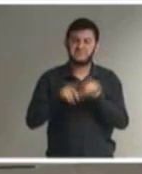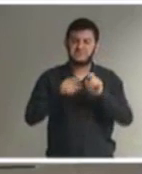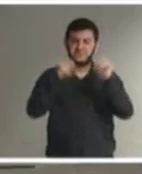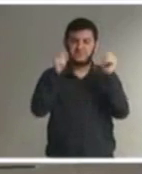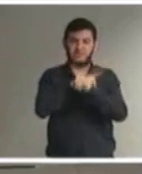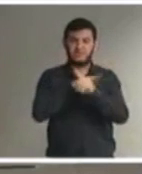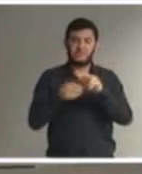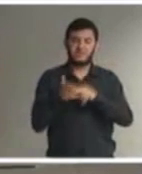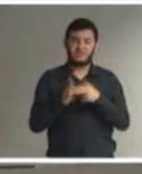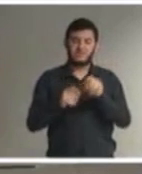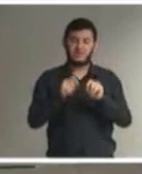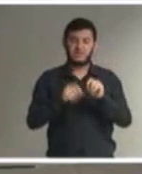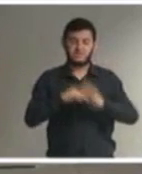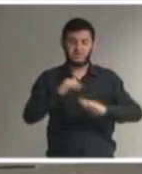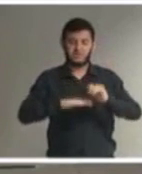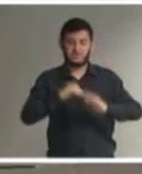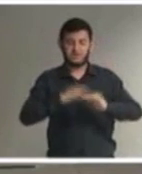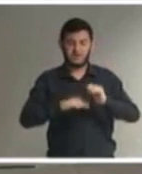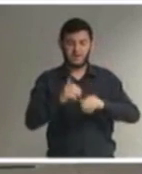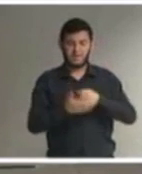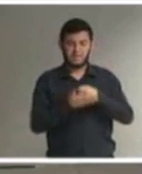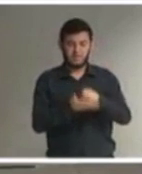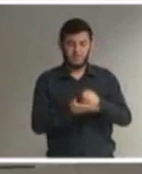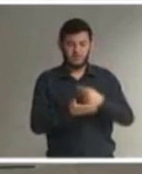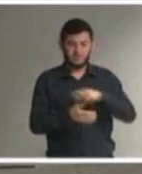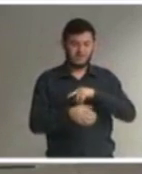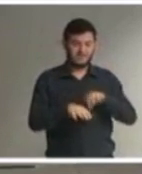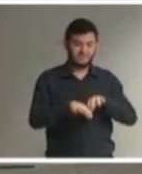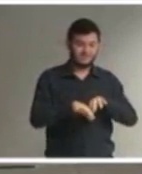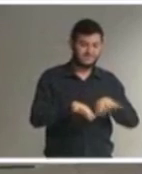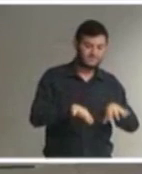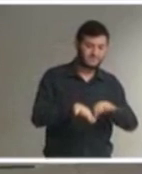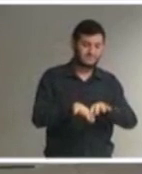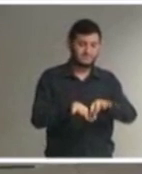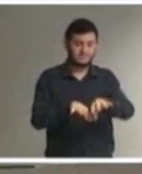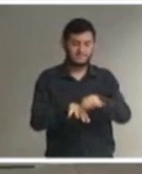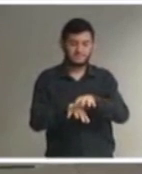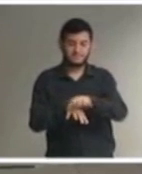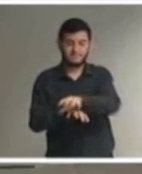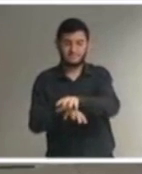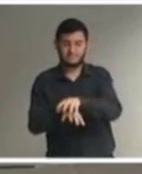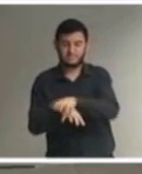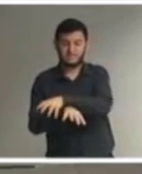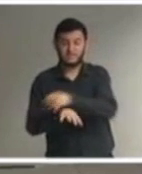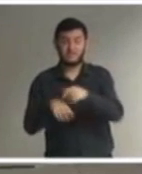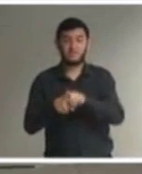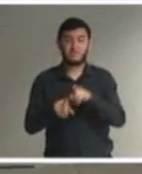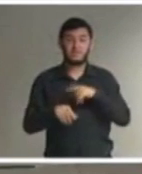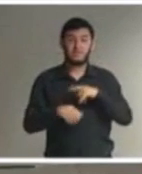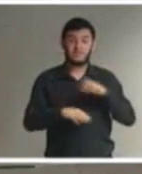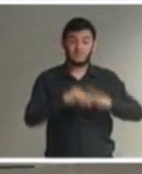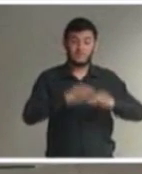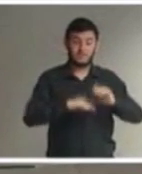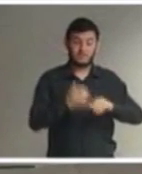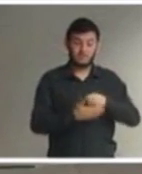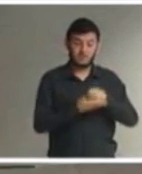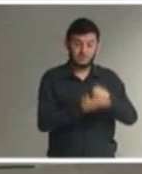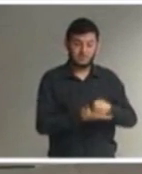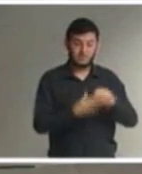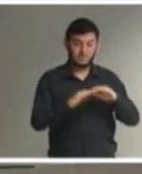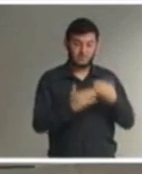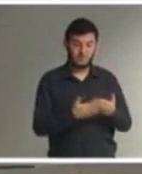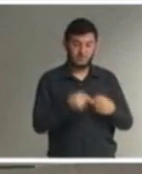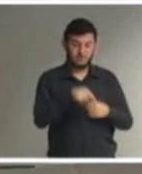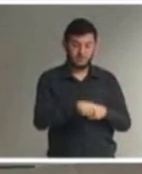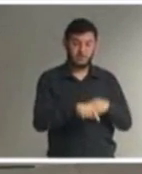separar cada um dos profissionais de apoio na educação inclusiva que é o profissional de apoio escolar o profissional de apoio escolar é aquela pessoa que